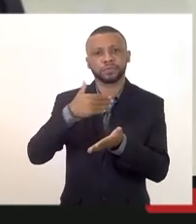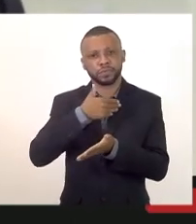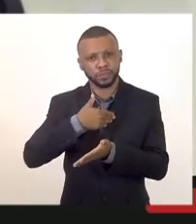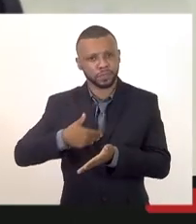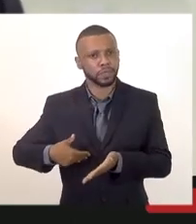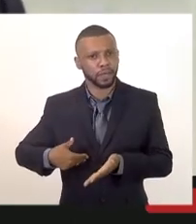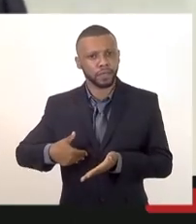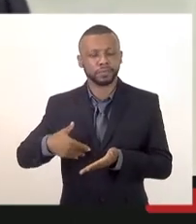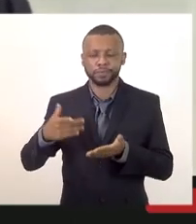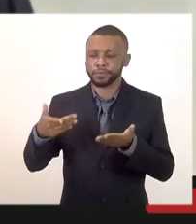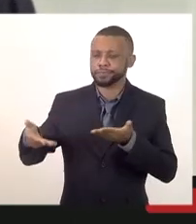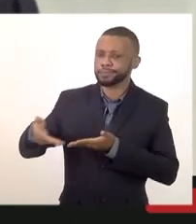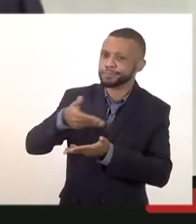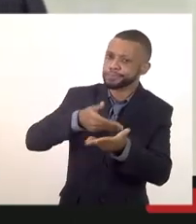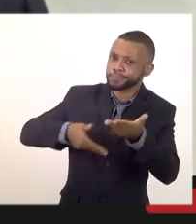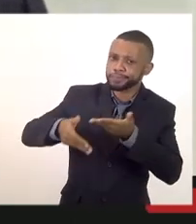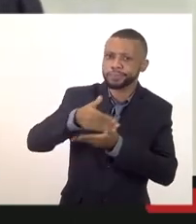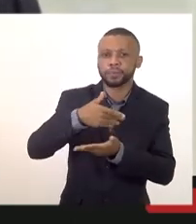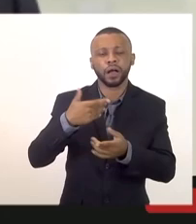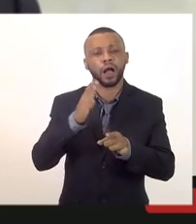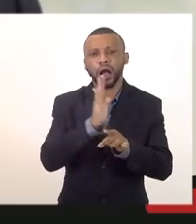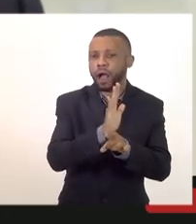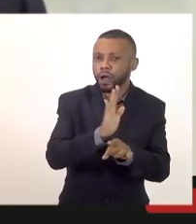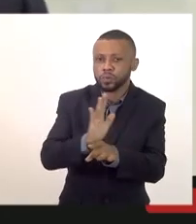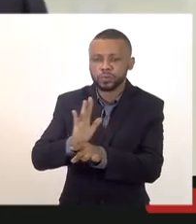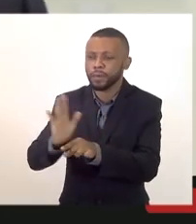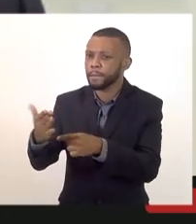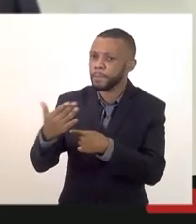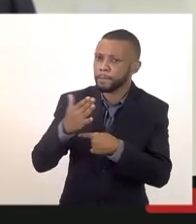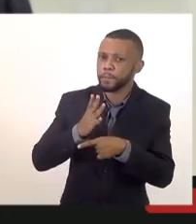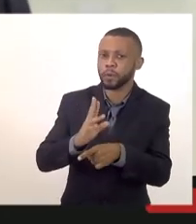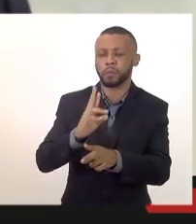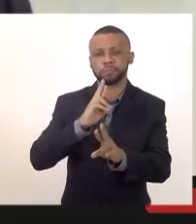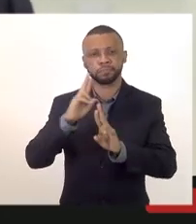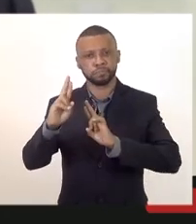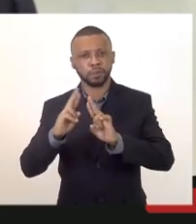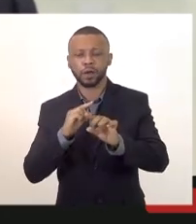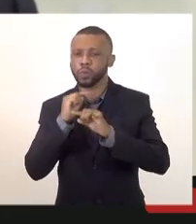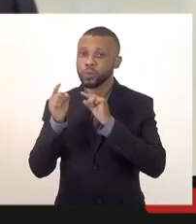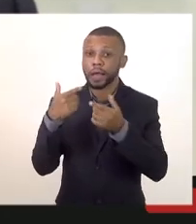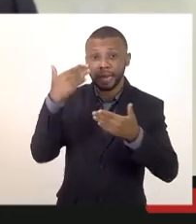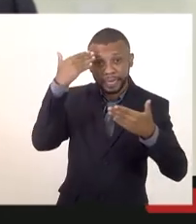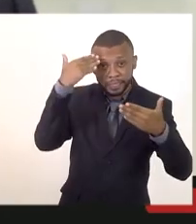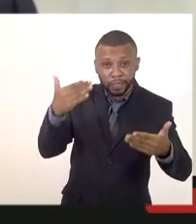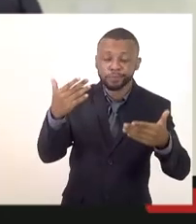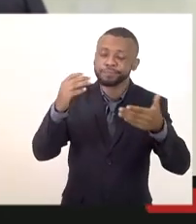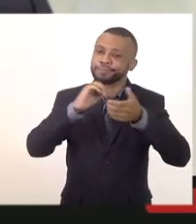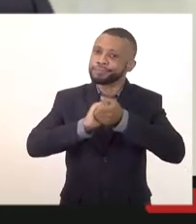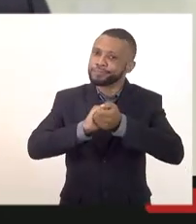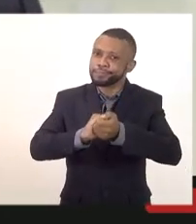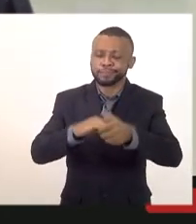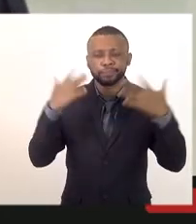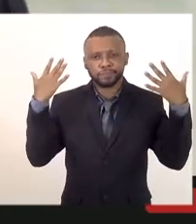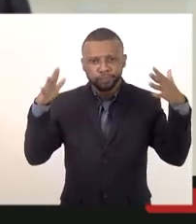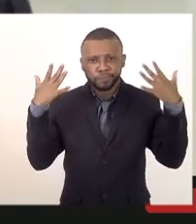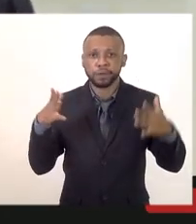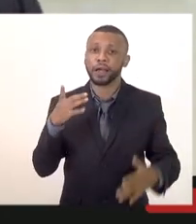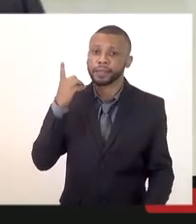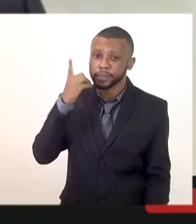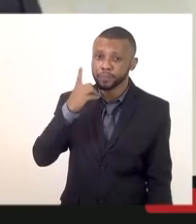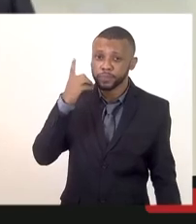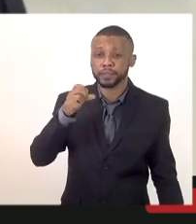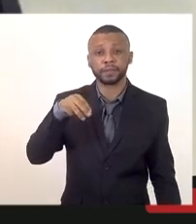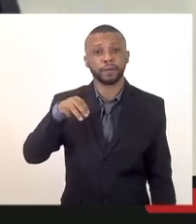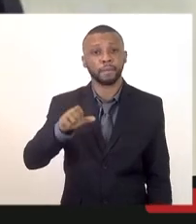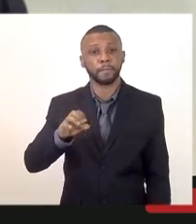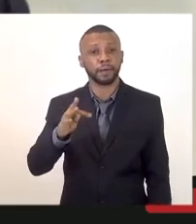diretamente aos questionamentos agradecer sempre a participação relevante dos deputados da Marta Rocha Marcelo Dina